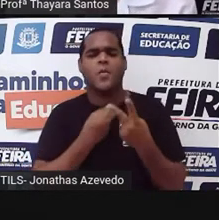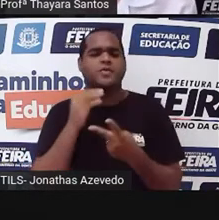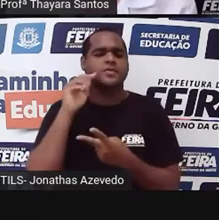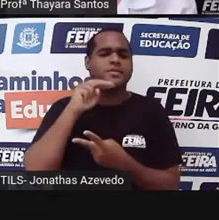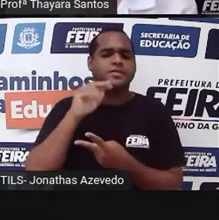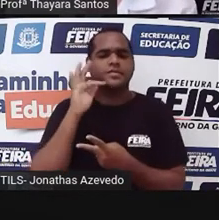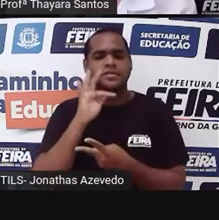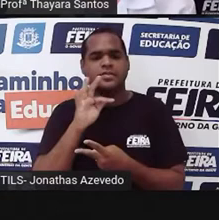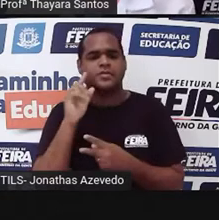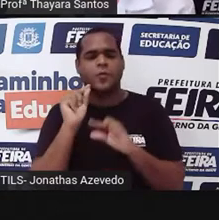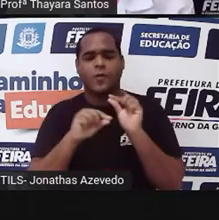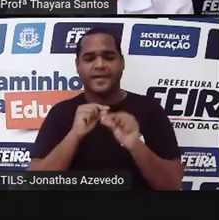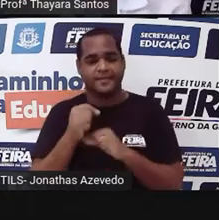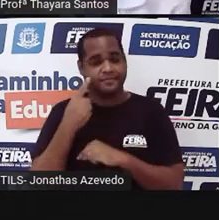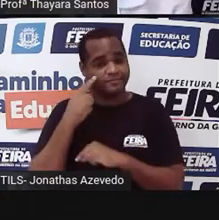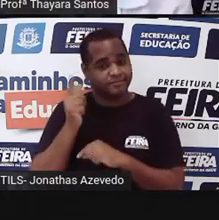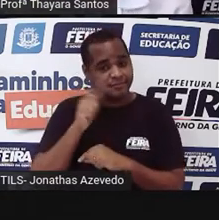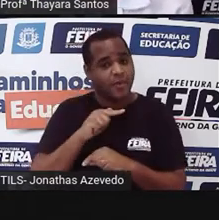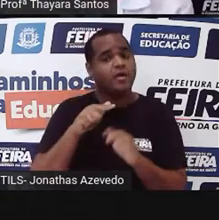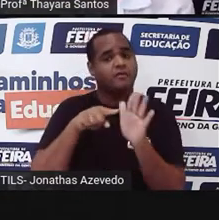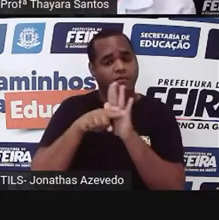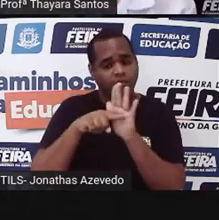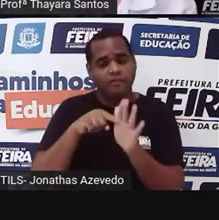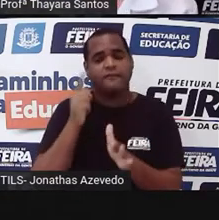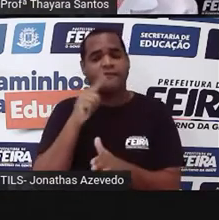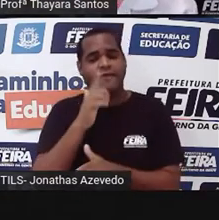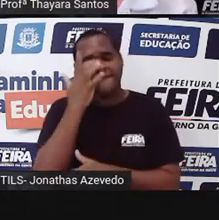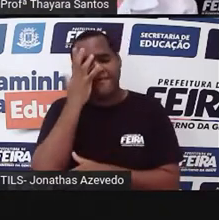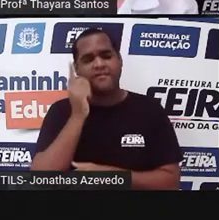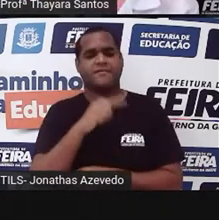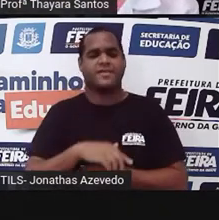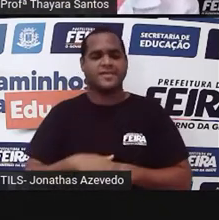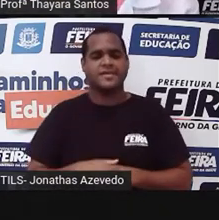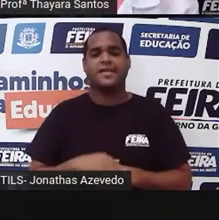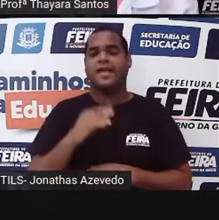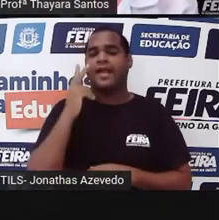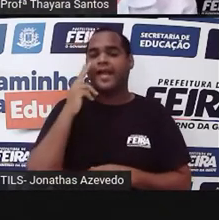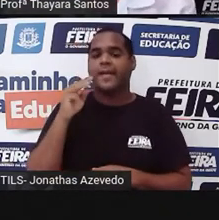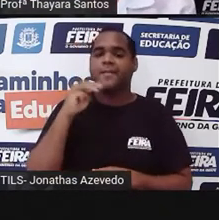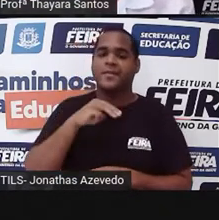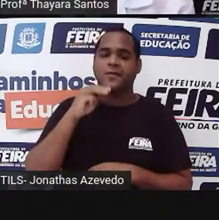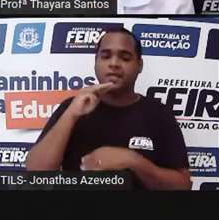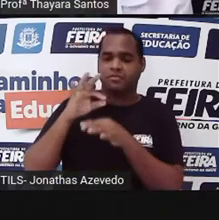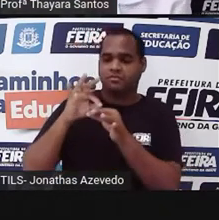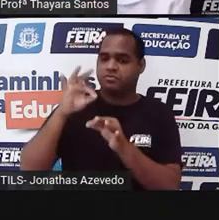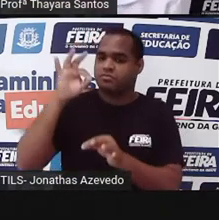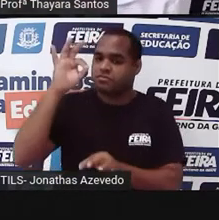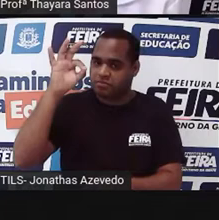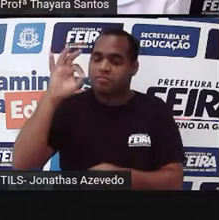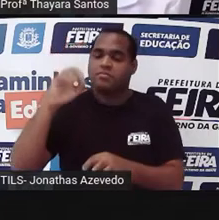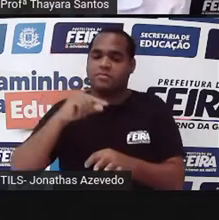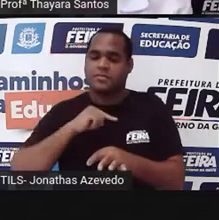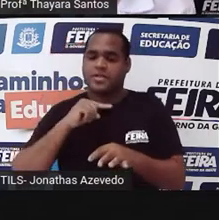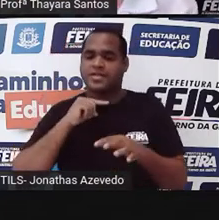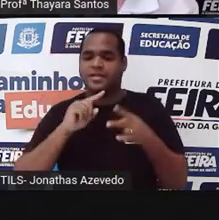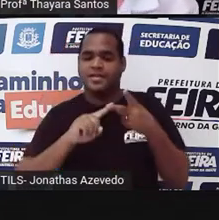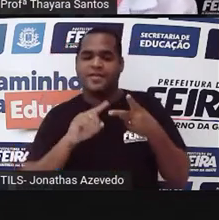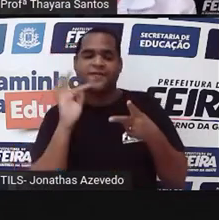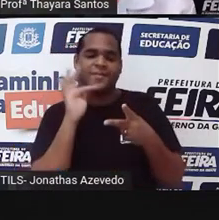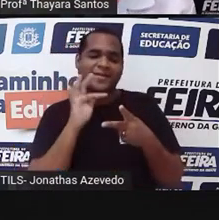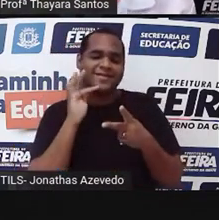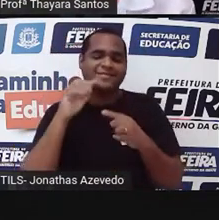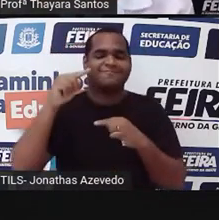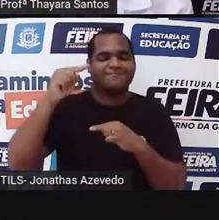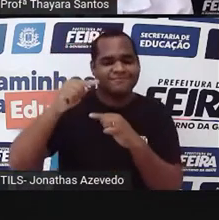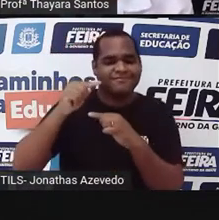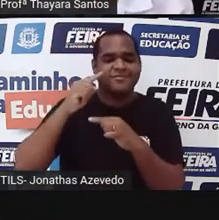feminino? A gente tem como identificar e é fácil. O estróbilo masculino ele é mais comprido. O estróbilo feminino ele é mais curtinho,